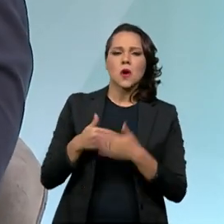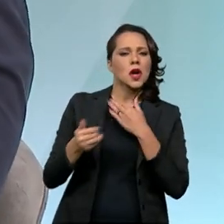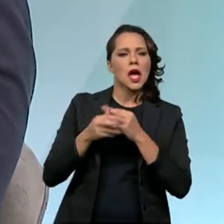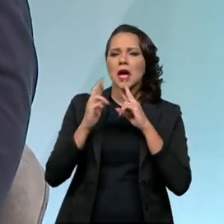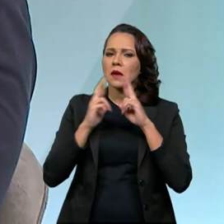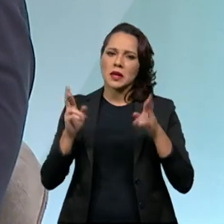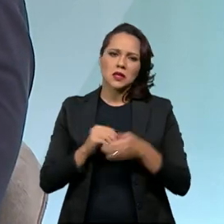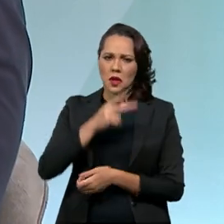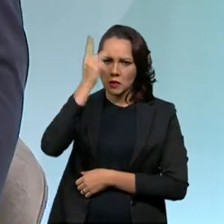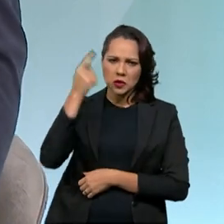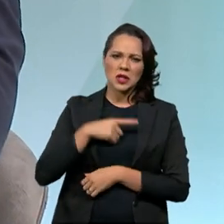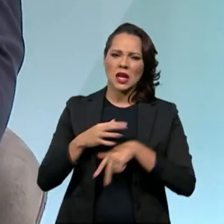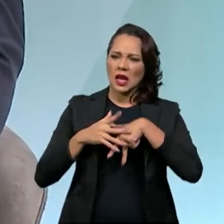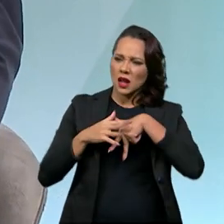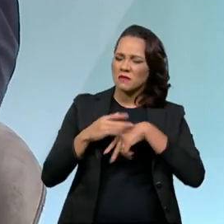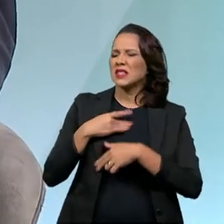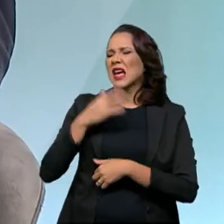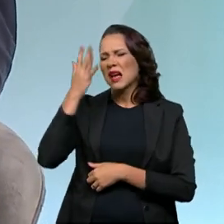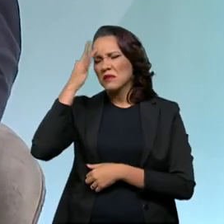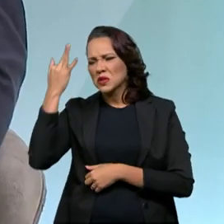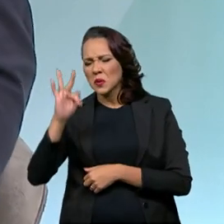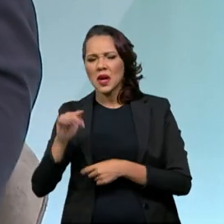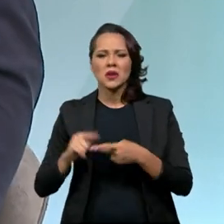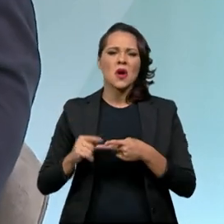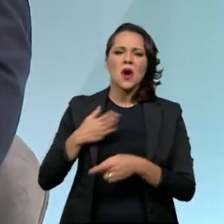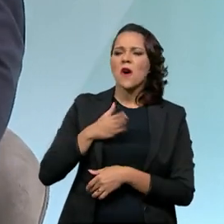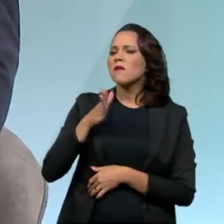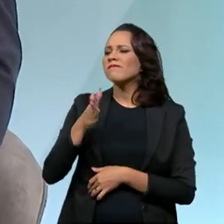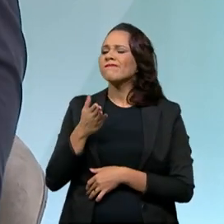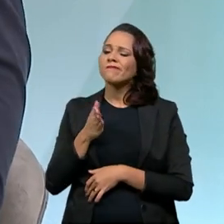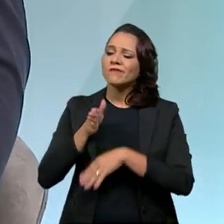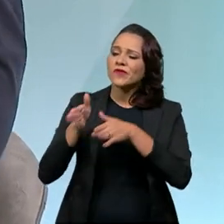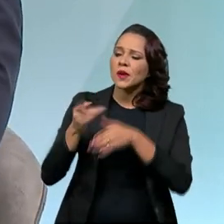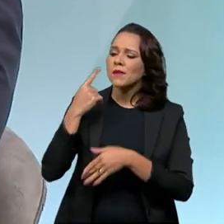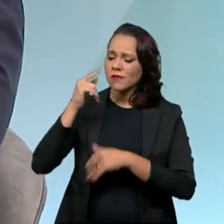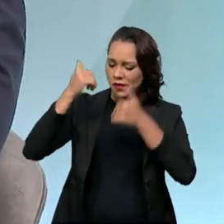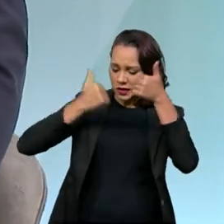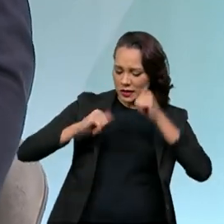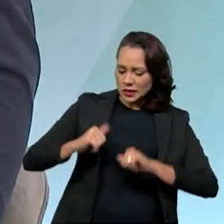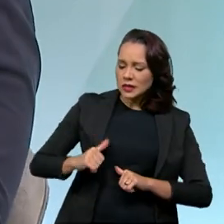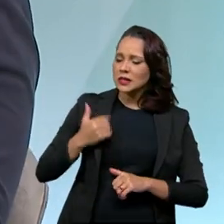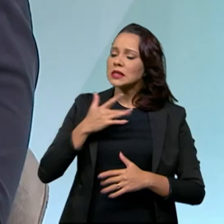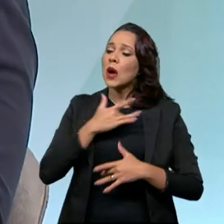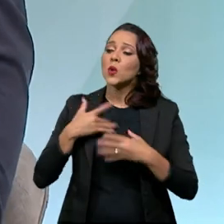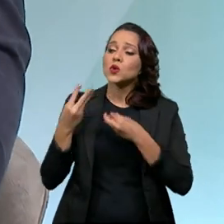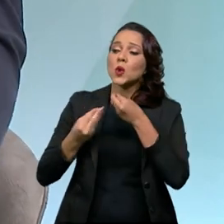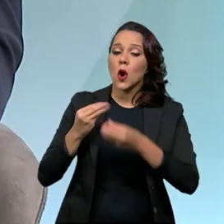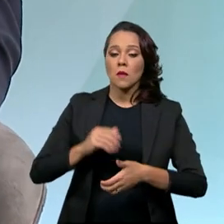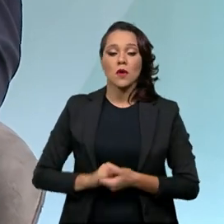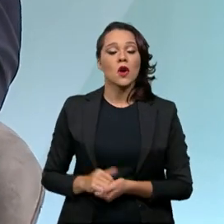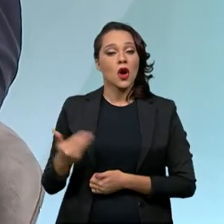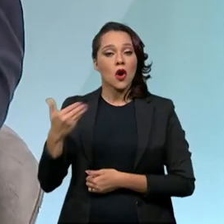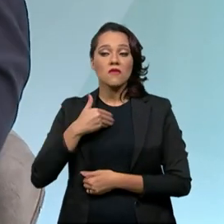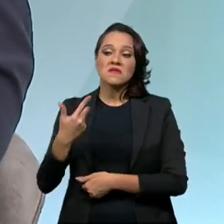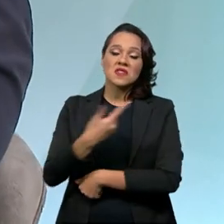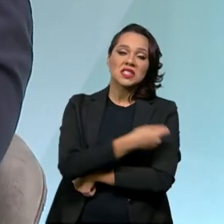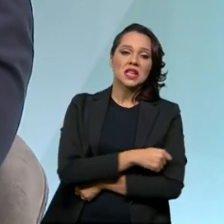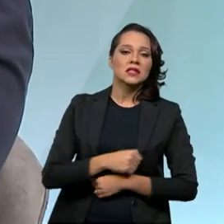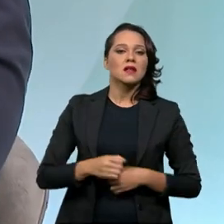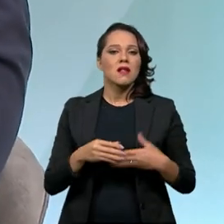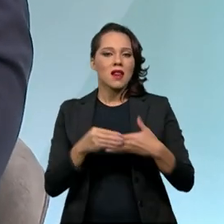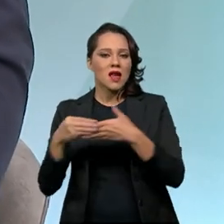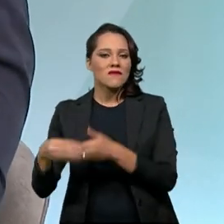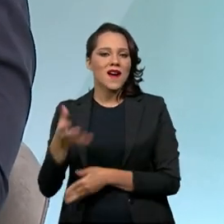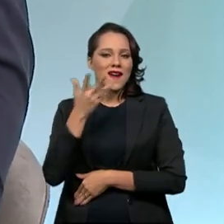que o paciente tem. Estou com dor de cabeça, ou vim aqui simplesmente para avaliar como é que está a minha saúde, ou vim aqui para vacinar, levar